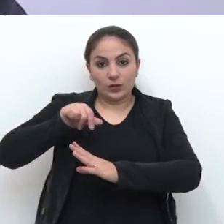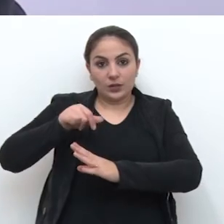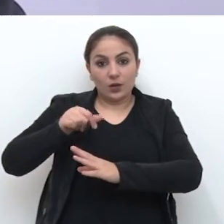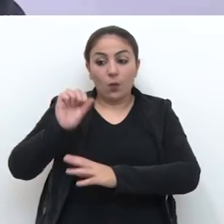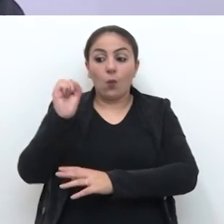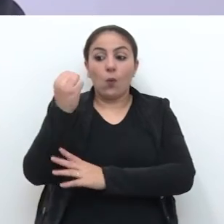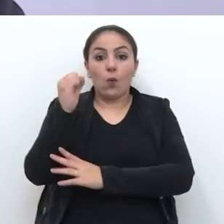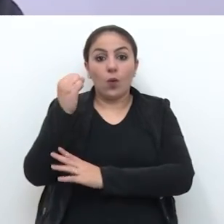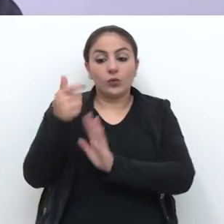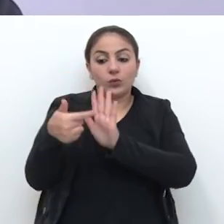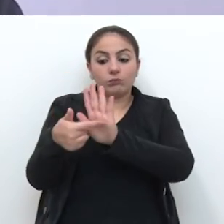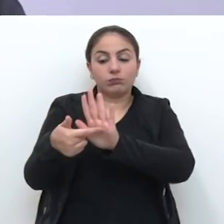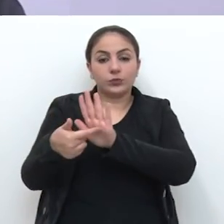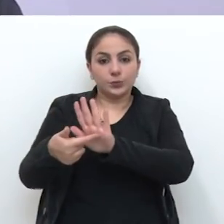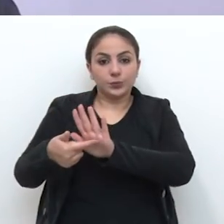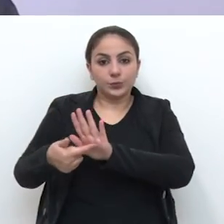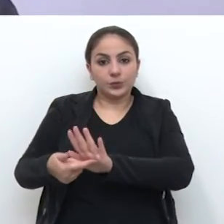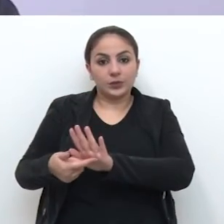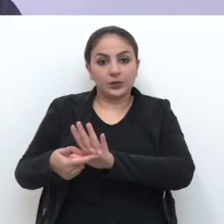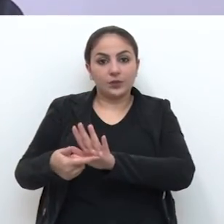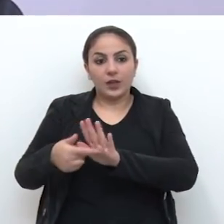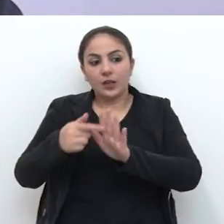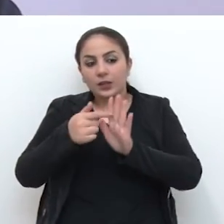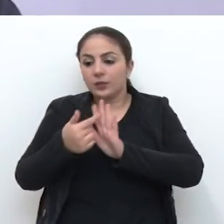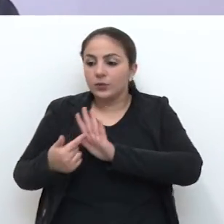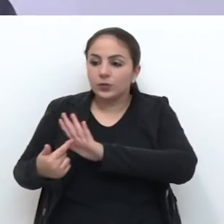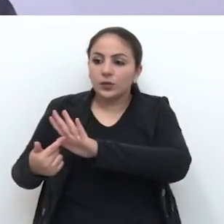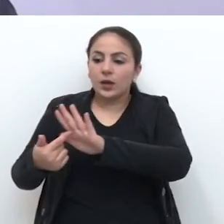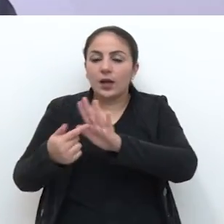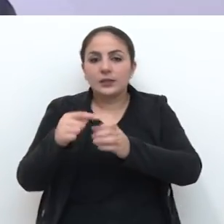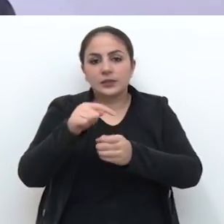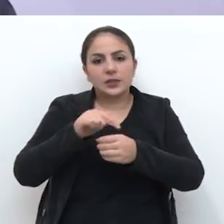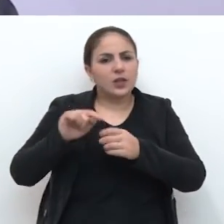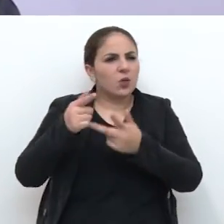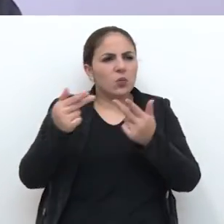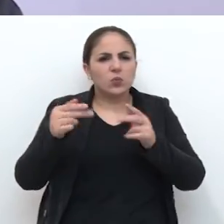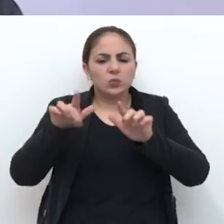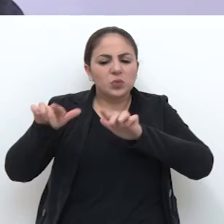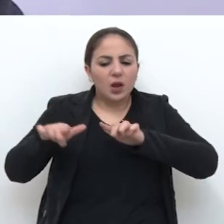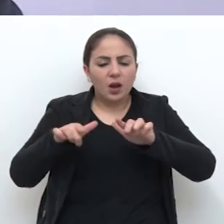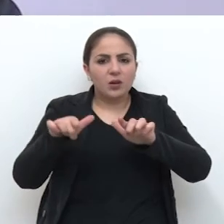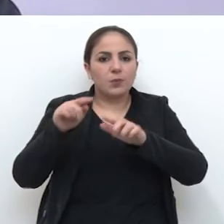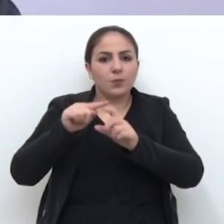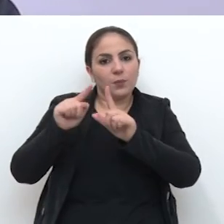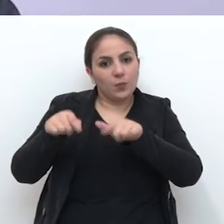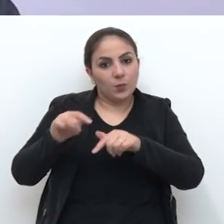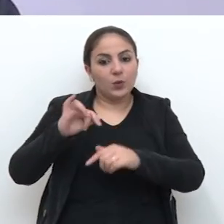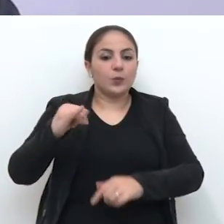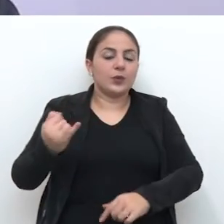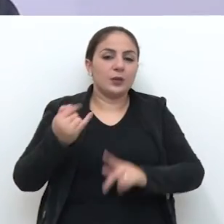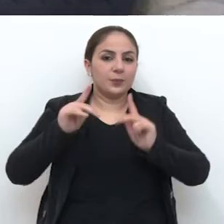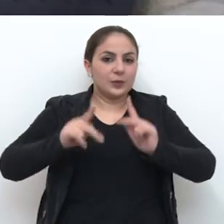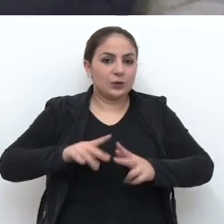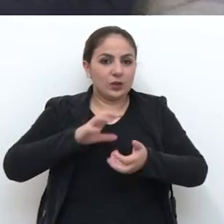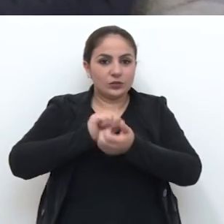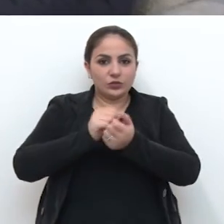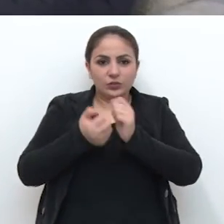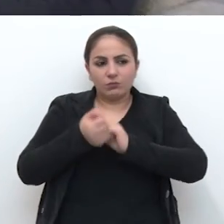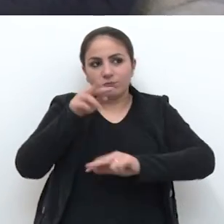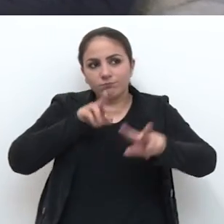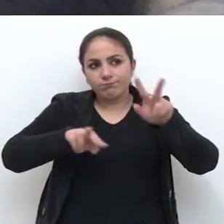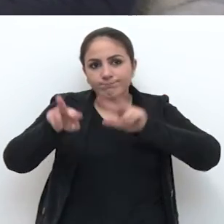então, oito exposições que vão girar a cidade em alguns espaços públicos. Também uma oportunidade para os nossos artistas